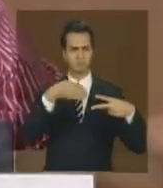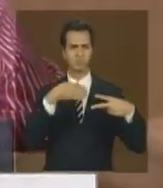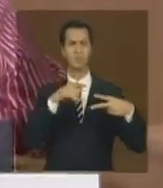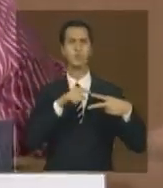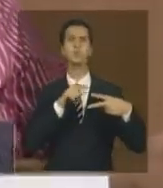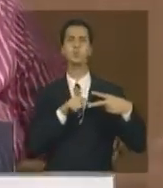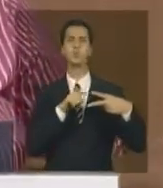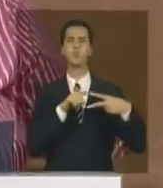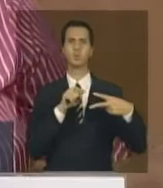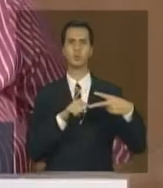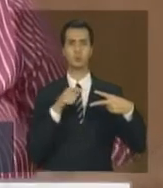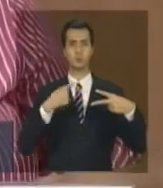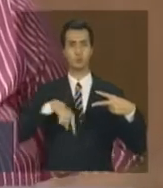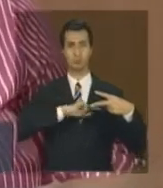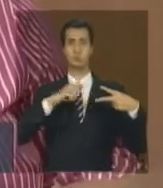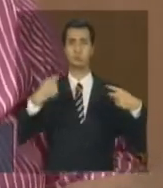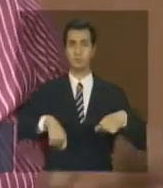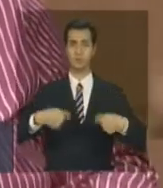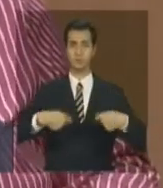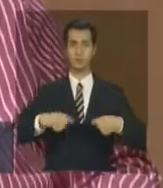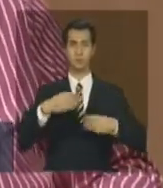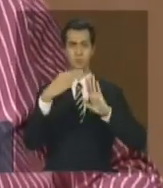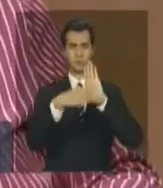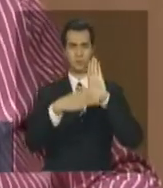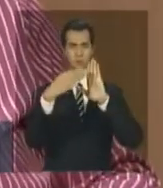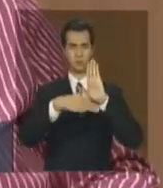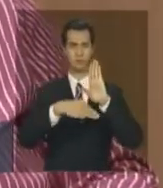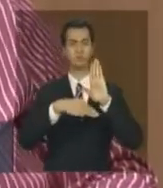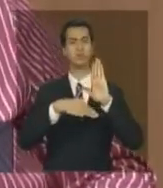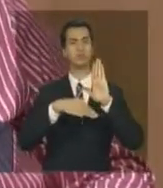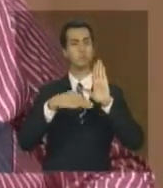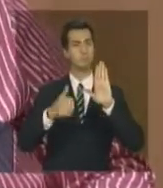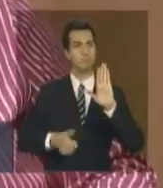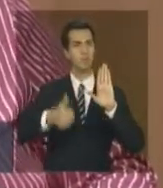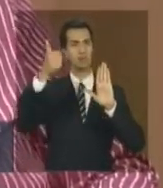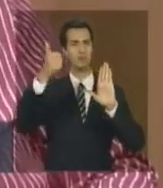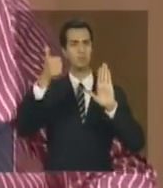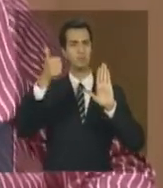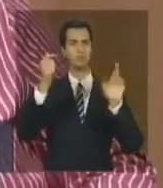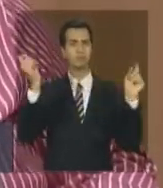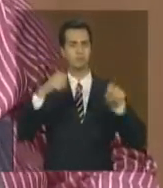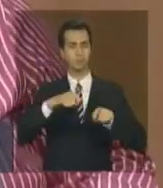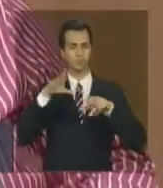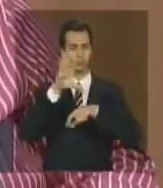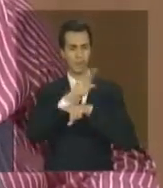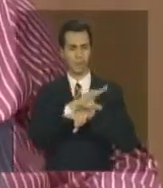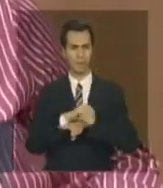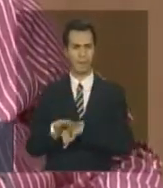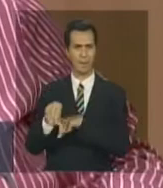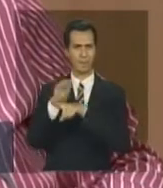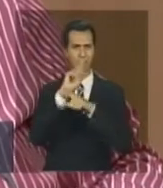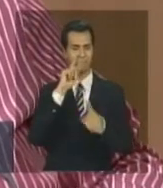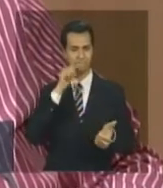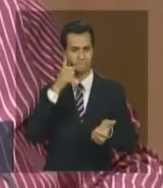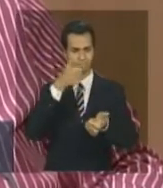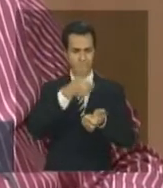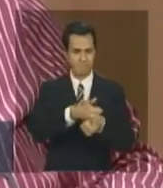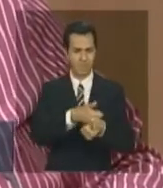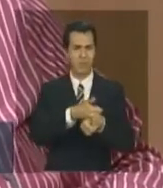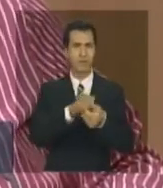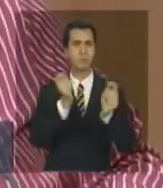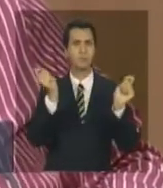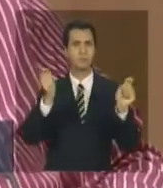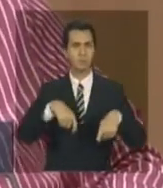as metodologias de monitoramento ou seja aumentar a escala e com isso pode-se saber não só o motivo do